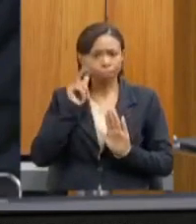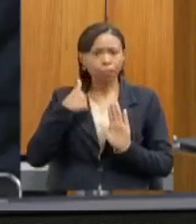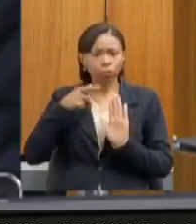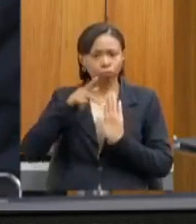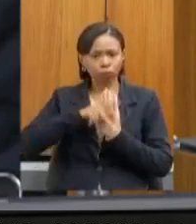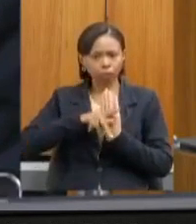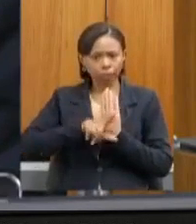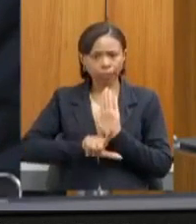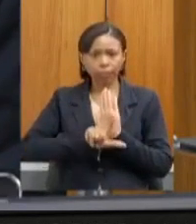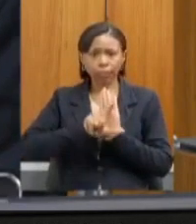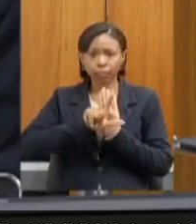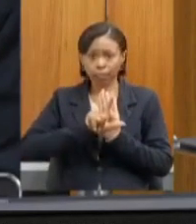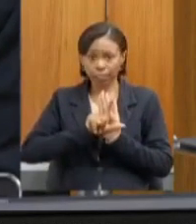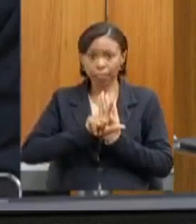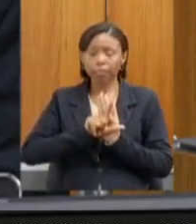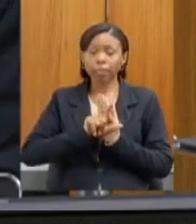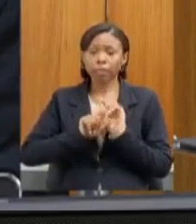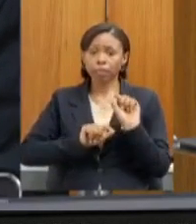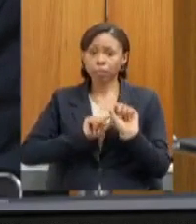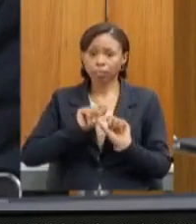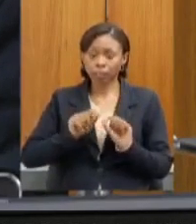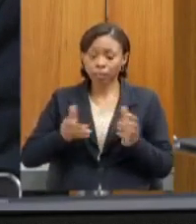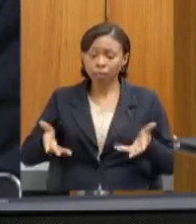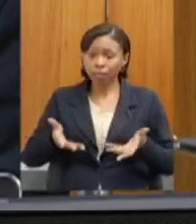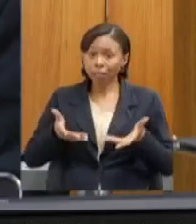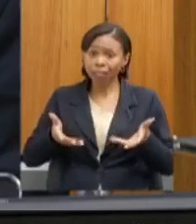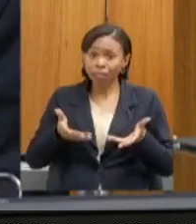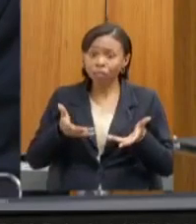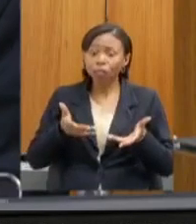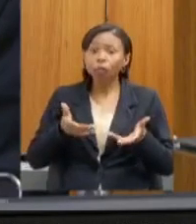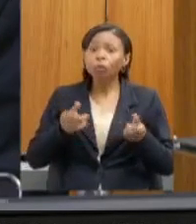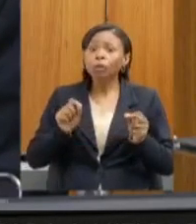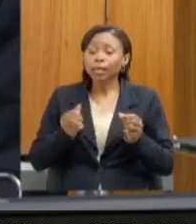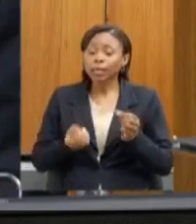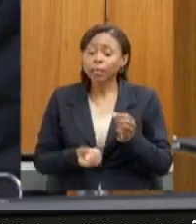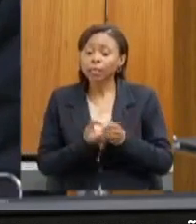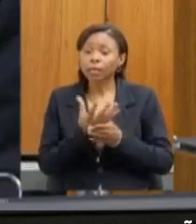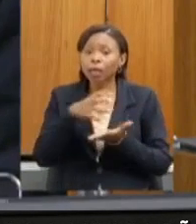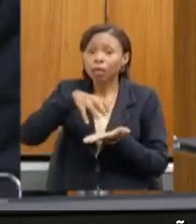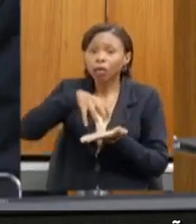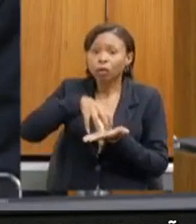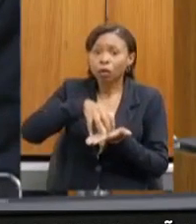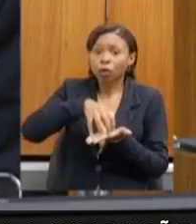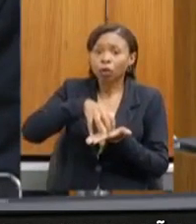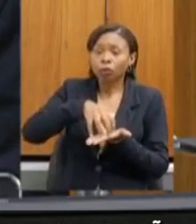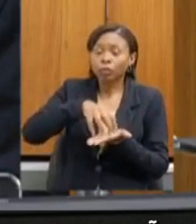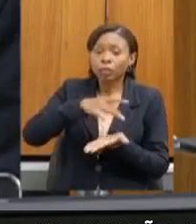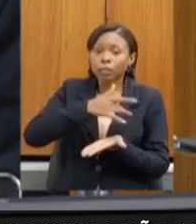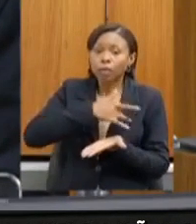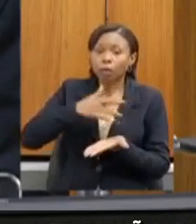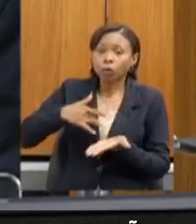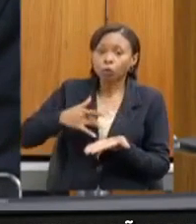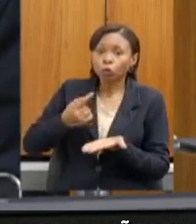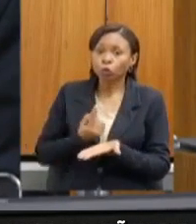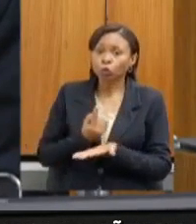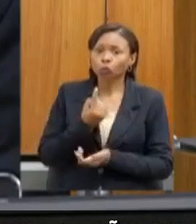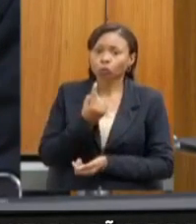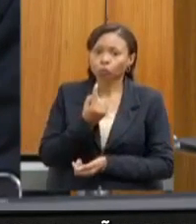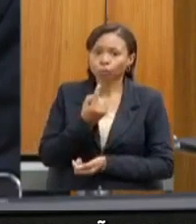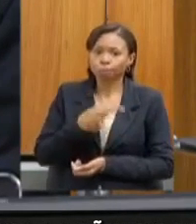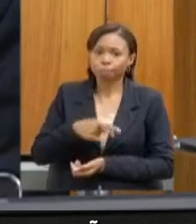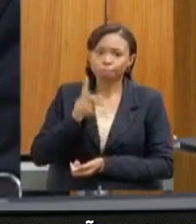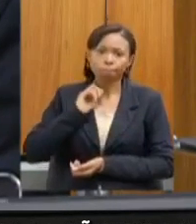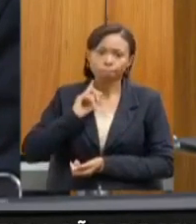políticas públicas de saúde única no Estado de Minas Gerais e lanço a senhora. nessas minhas considerações finais que